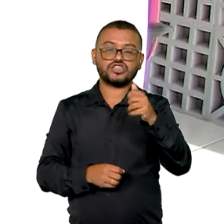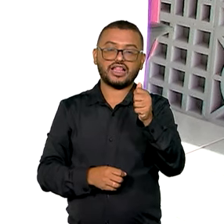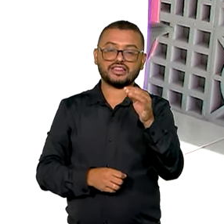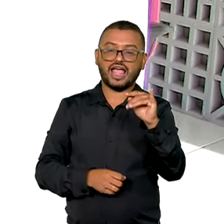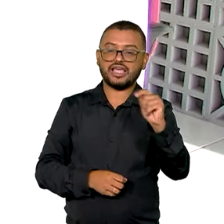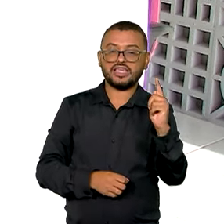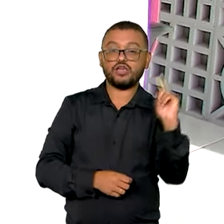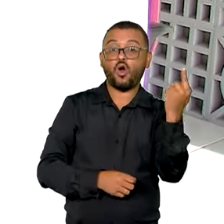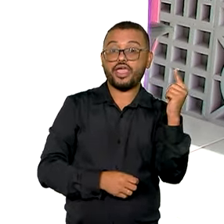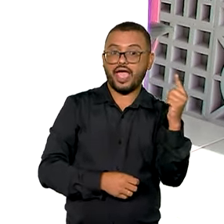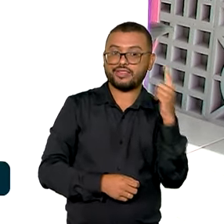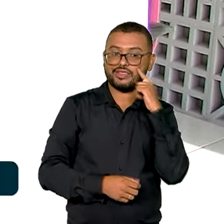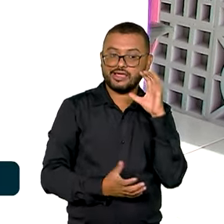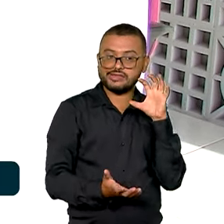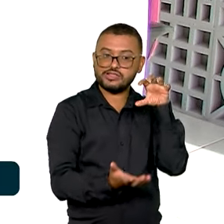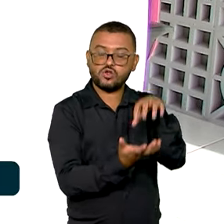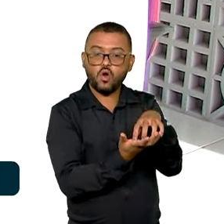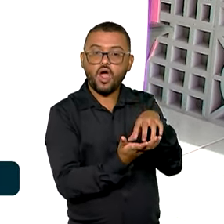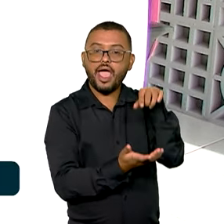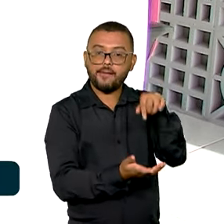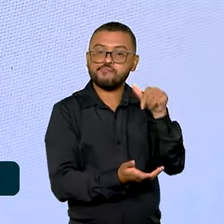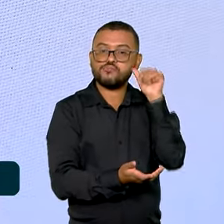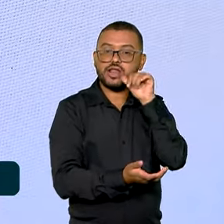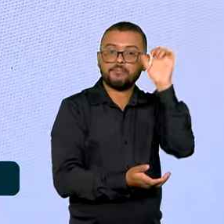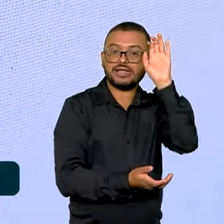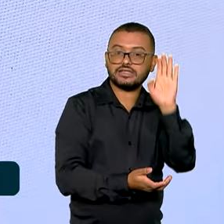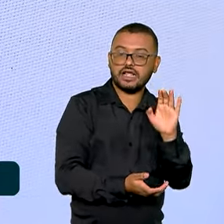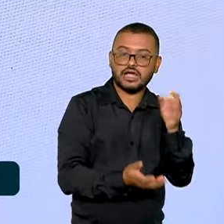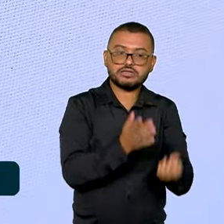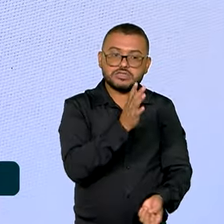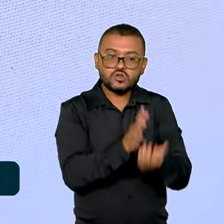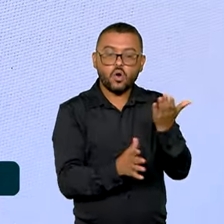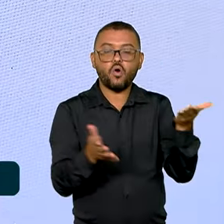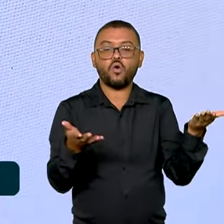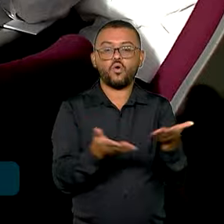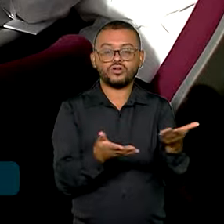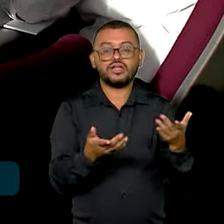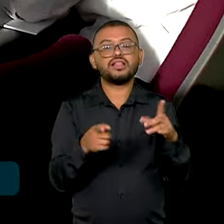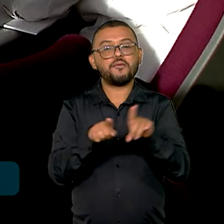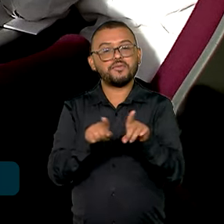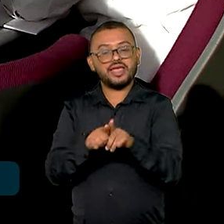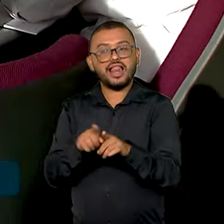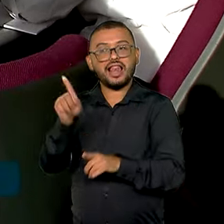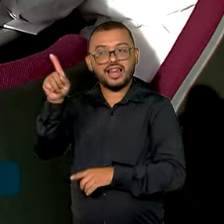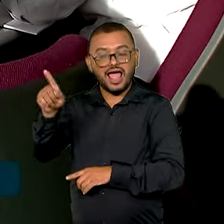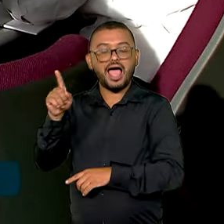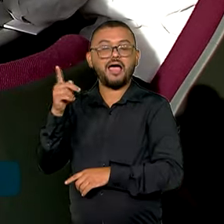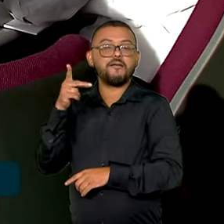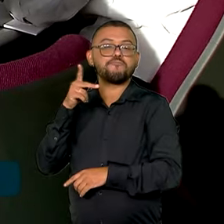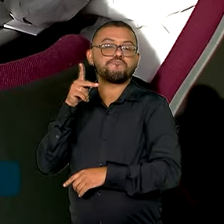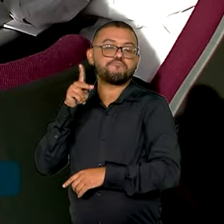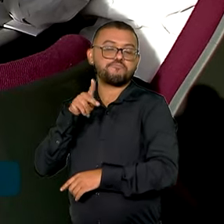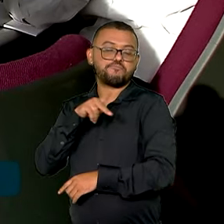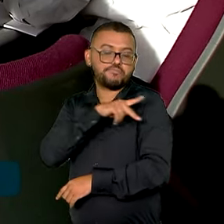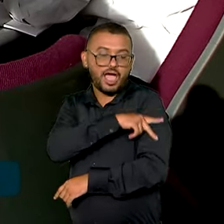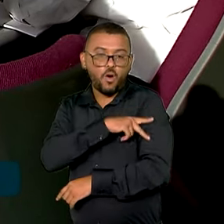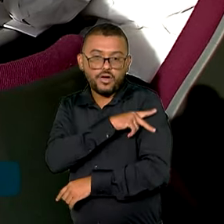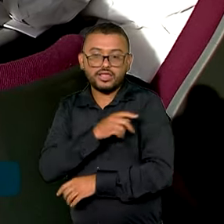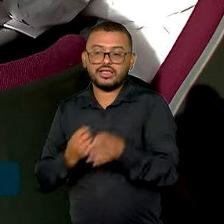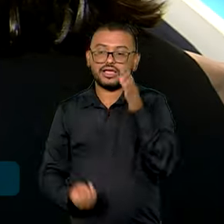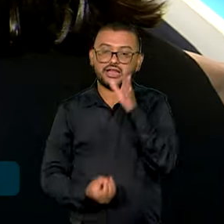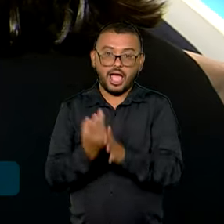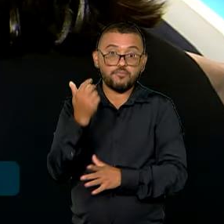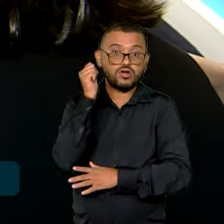ganha o primeiro Centro de Referência da Mulher Brasileira. Também hoje será inaugurada em Teresina, no Piauí, uma casa da mulher